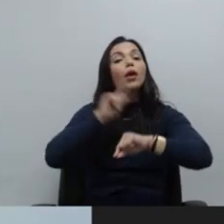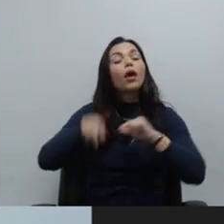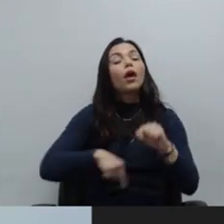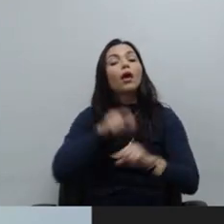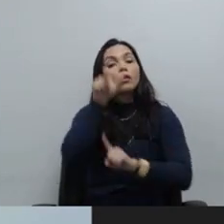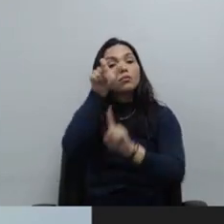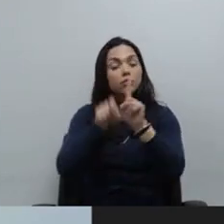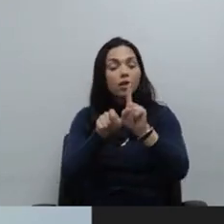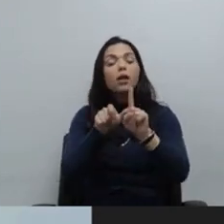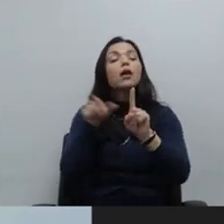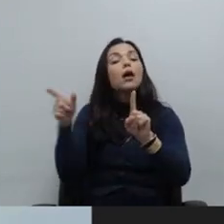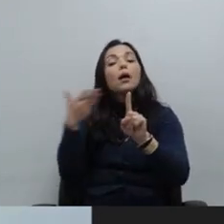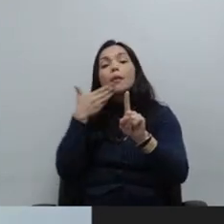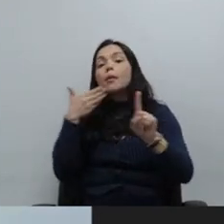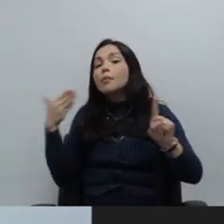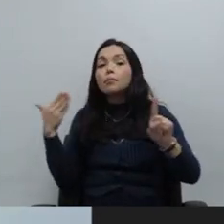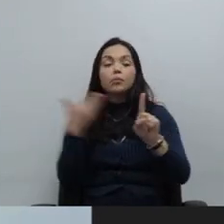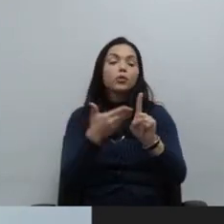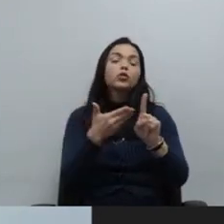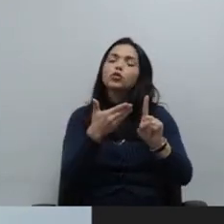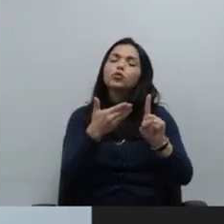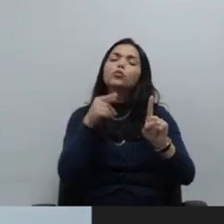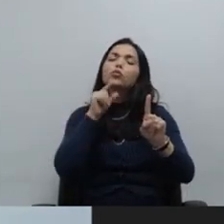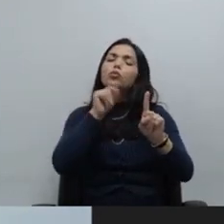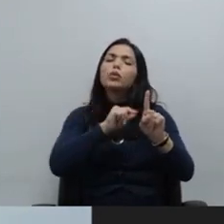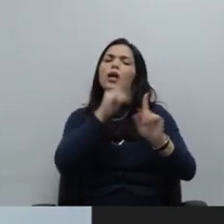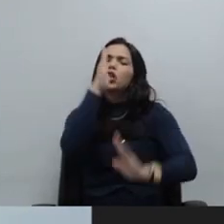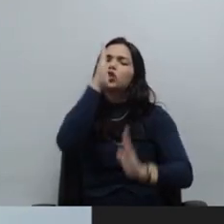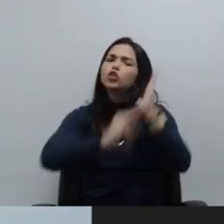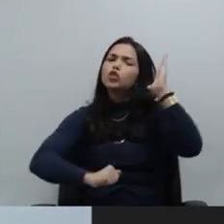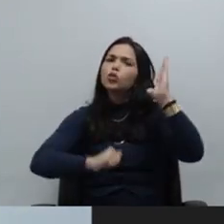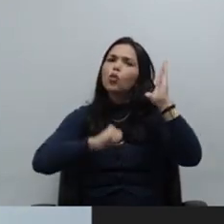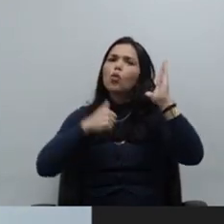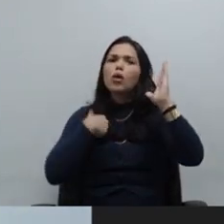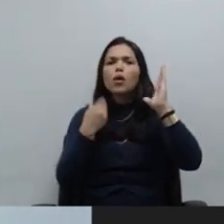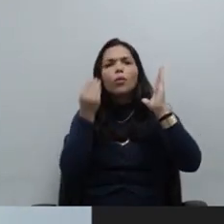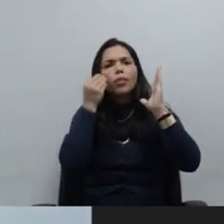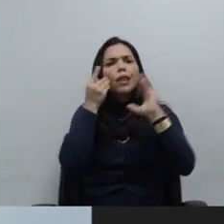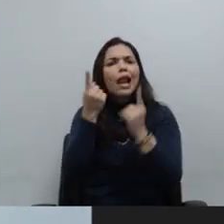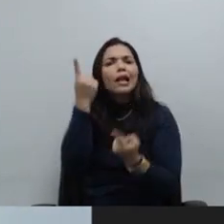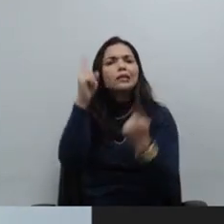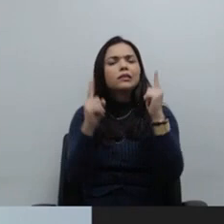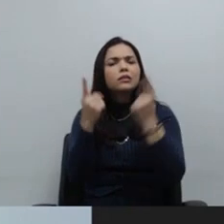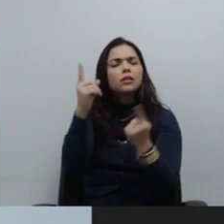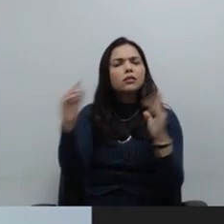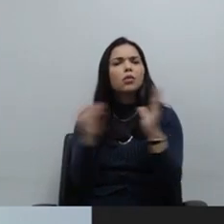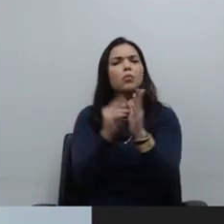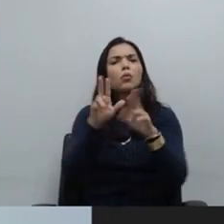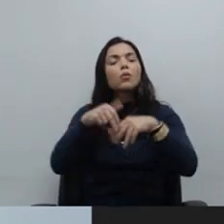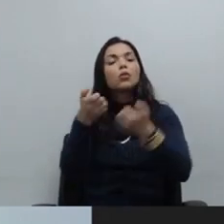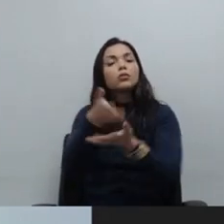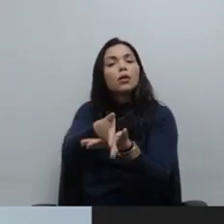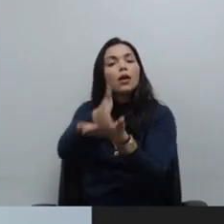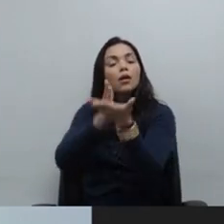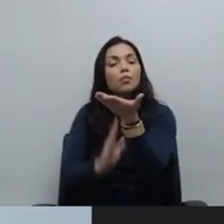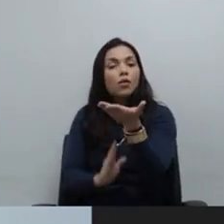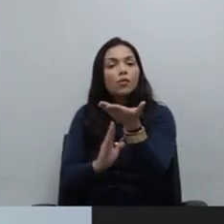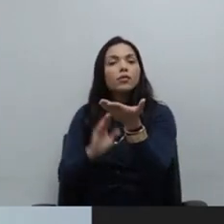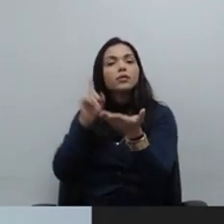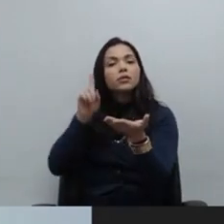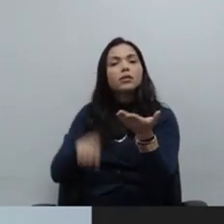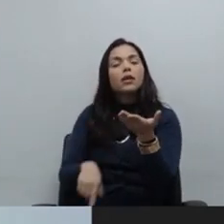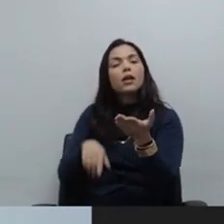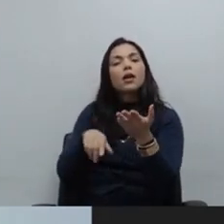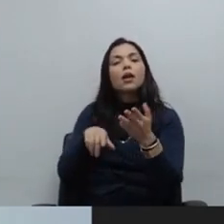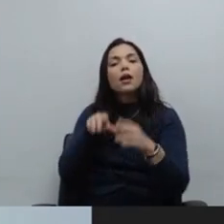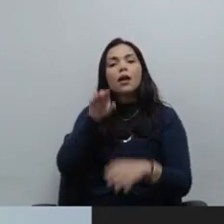impugnou a decisão que excluiu ele do certame em razão da sua reprovação na comissão de heteroavaliação.